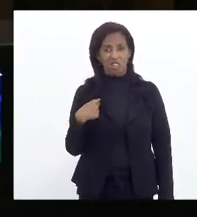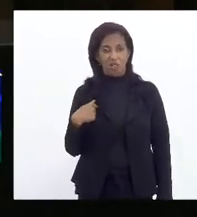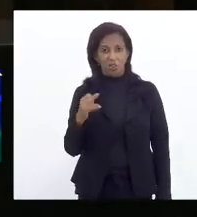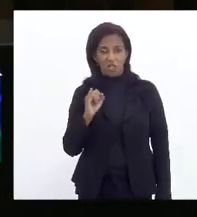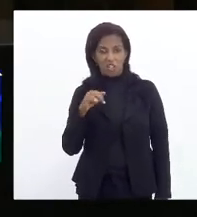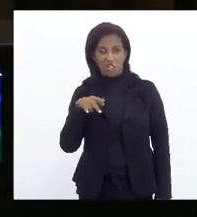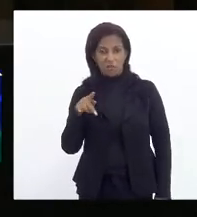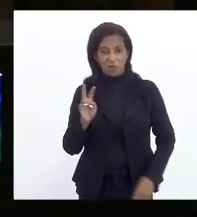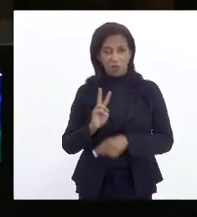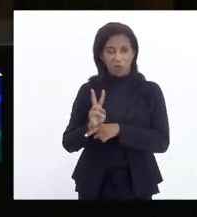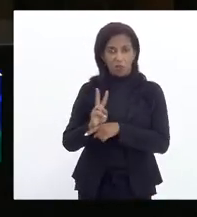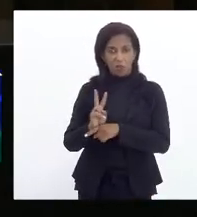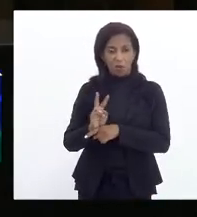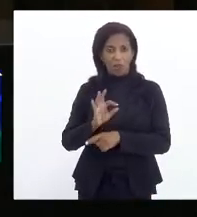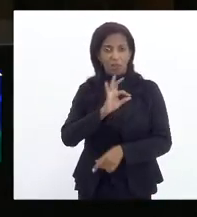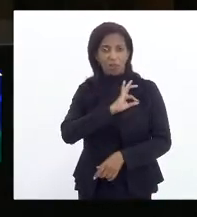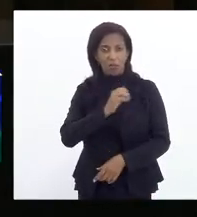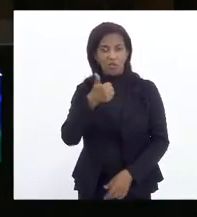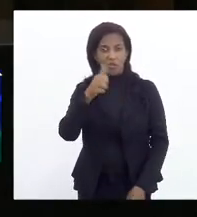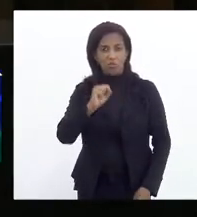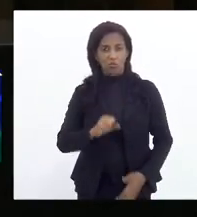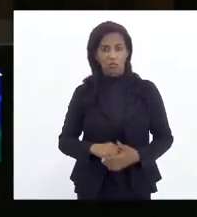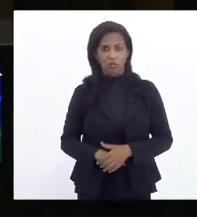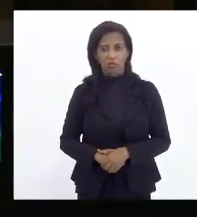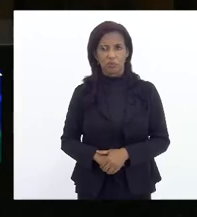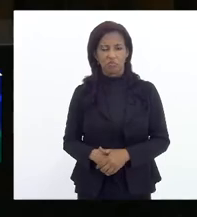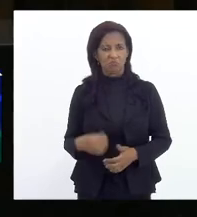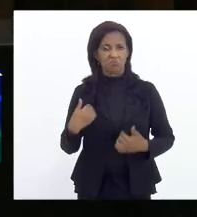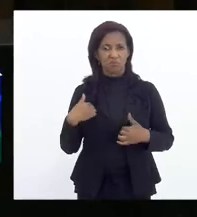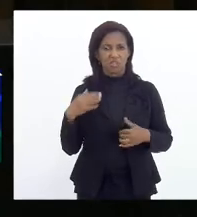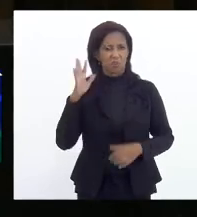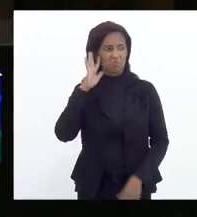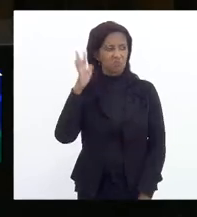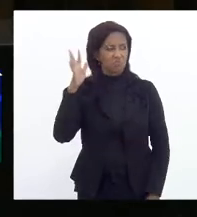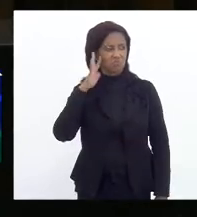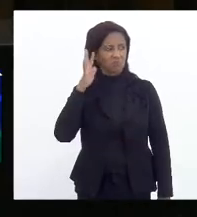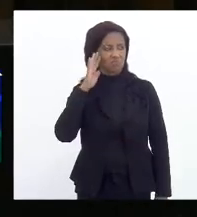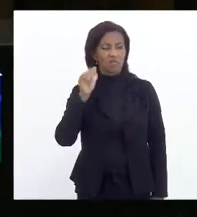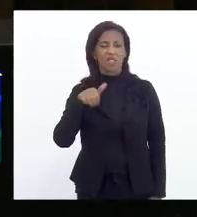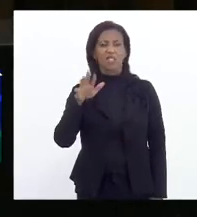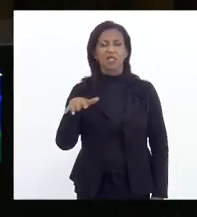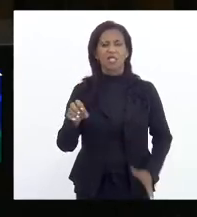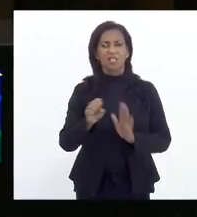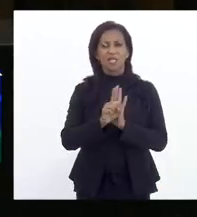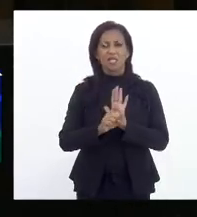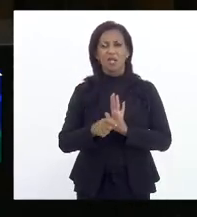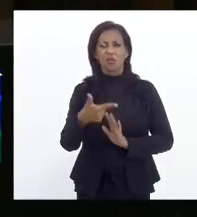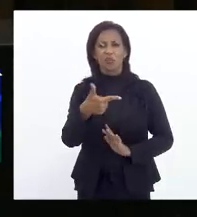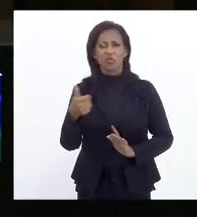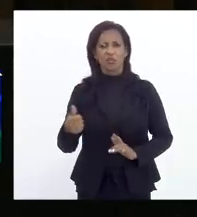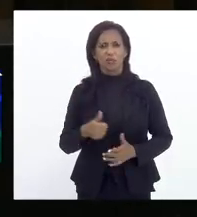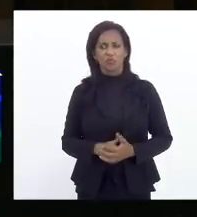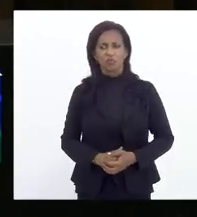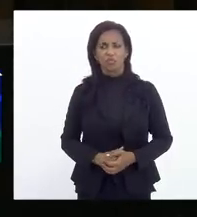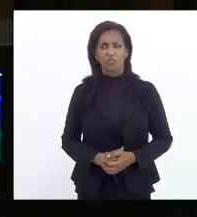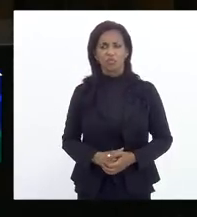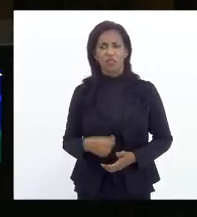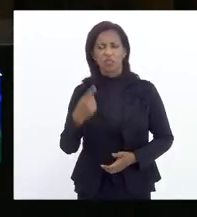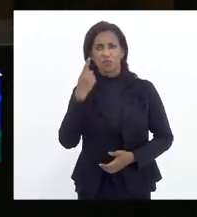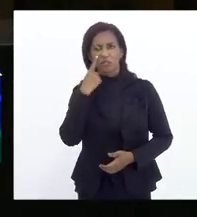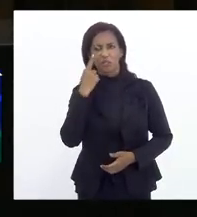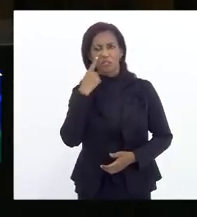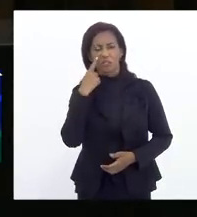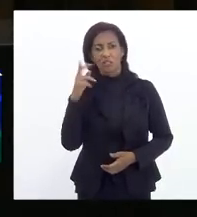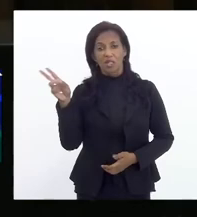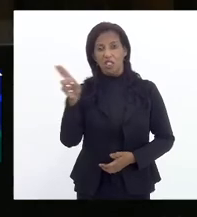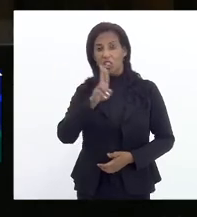polícia civil há 18, nem eu imaginei que em pleno século XXI eu veria